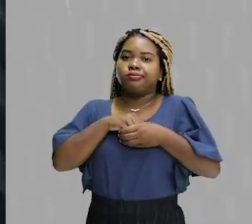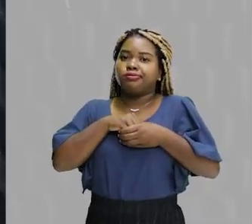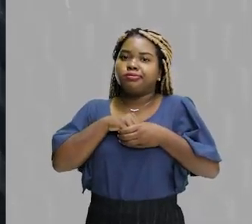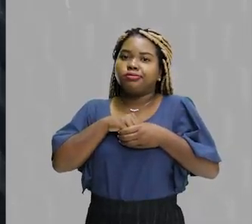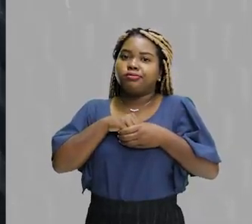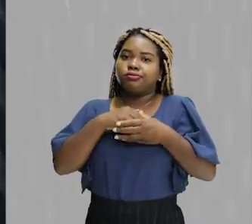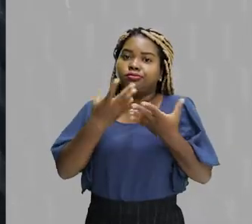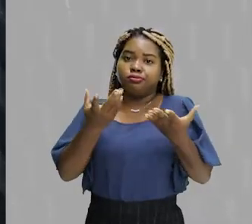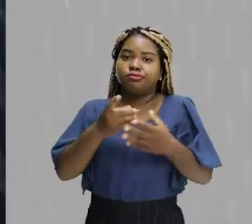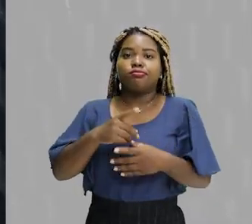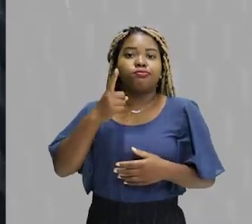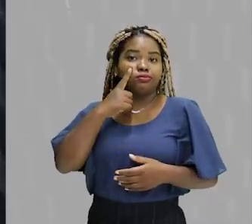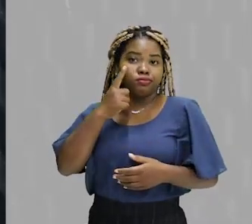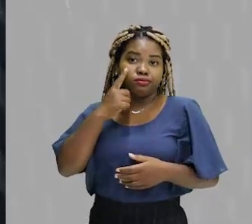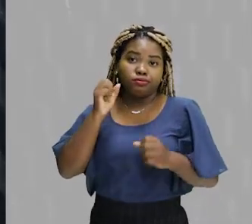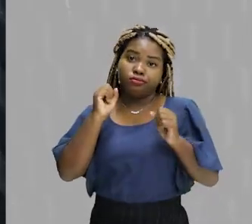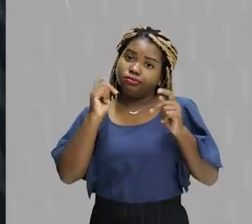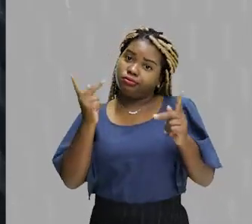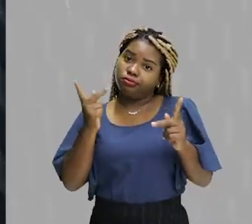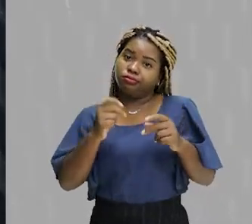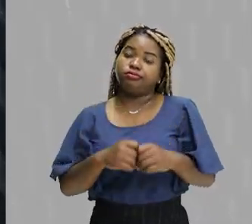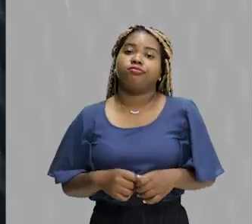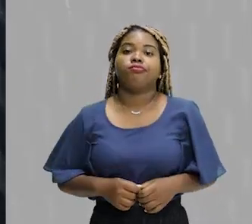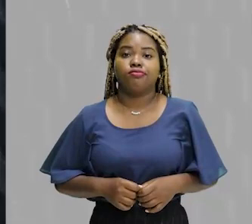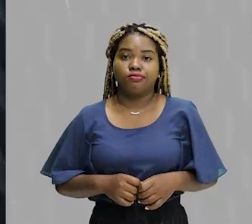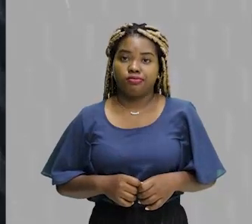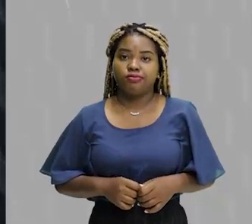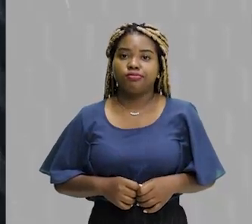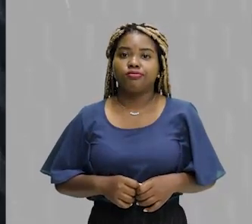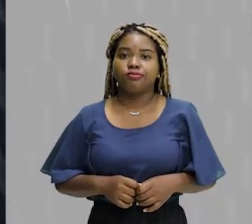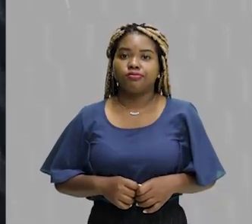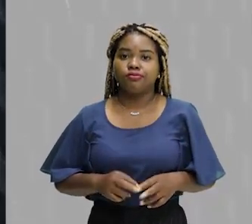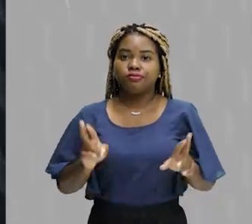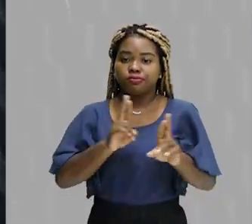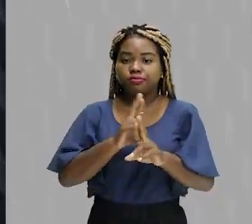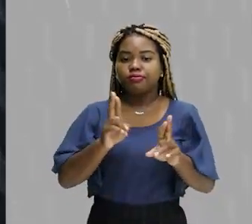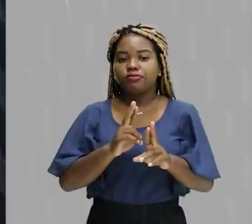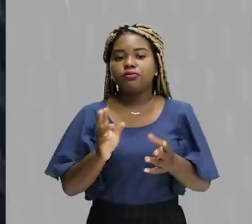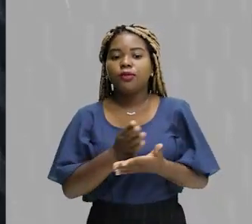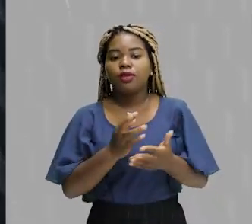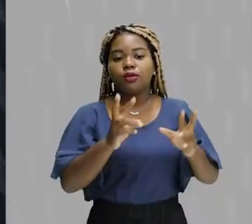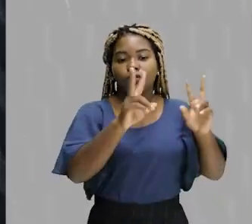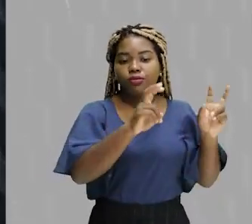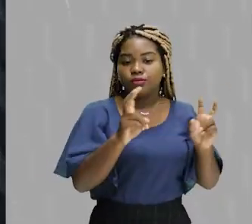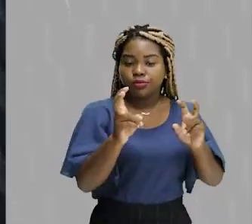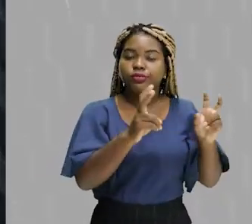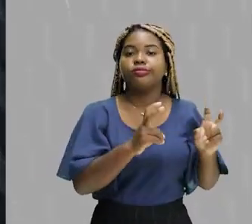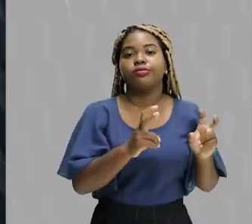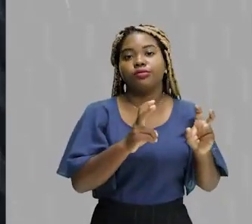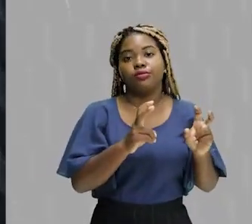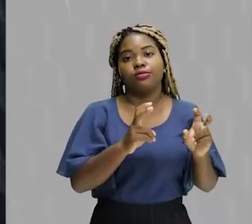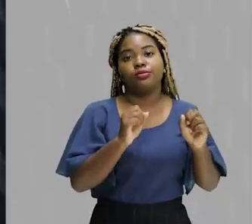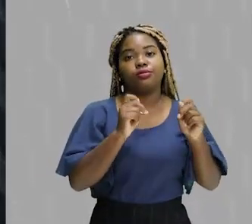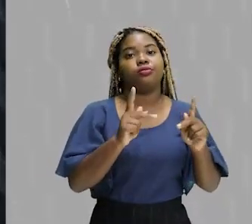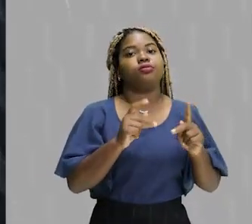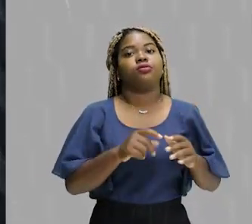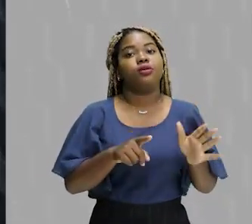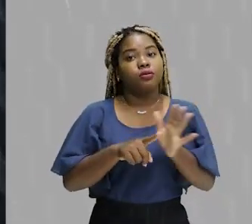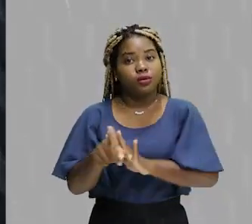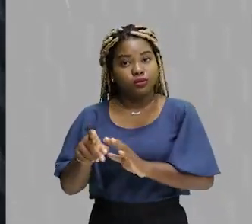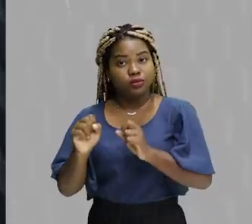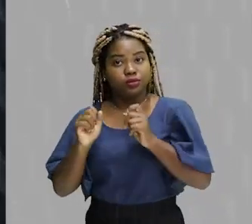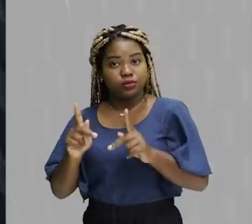fique com essa interrogação ou então com esse vazio em relação a algum tema desenvolvido por nós aqui. Então,